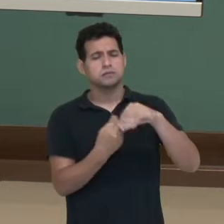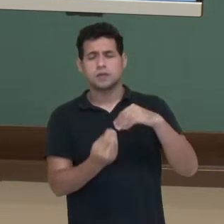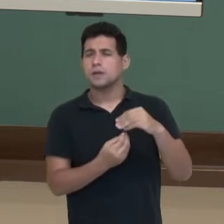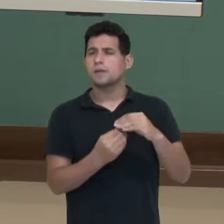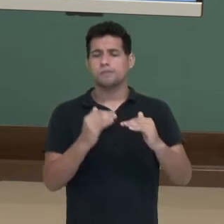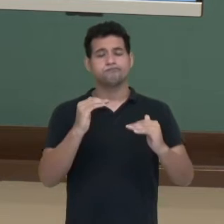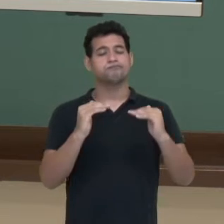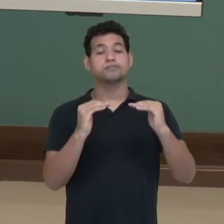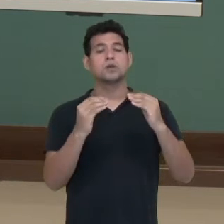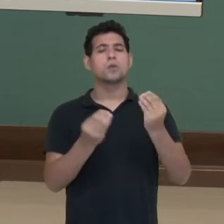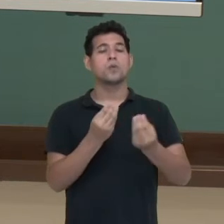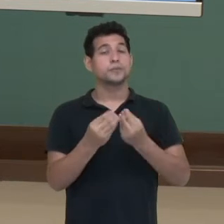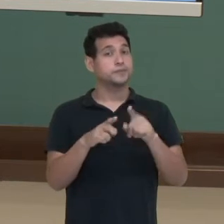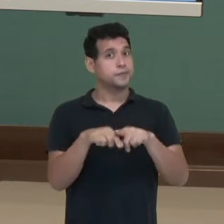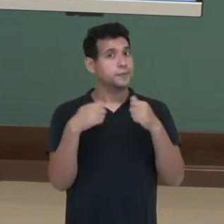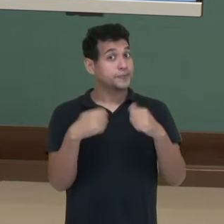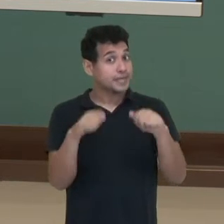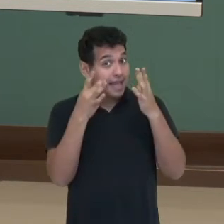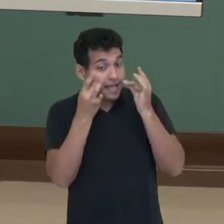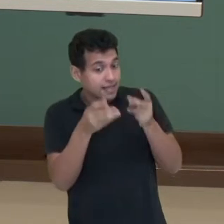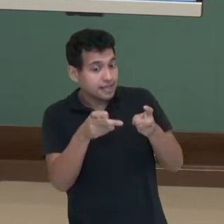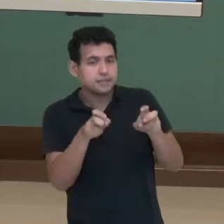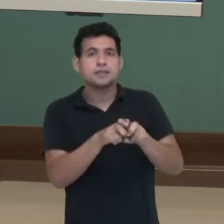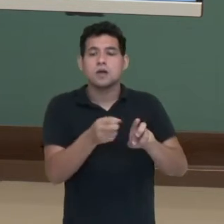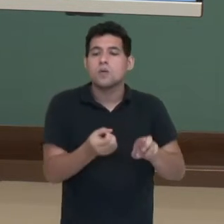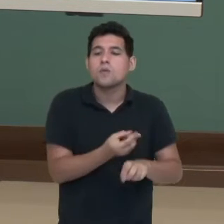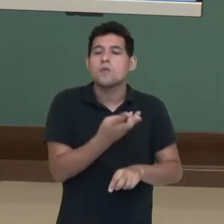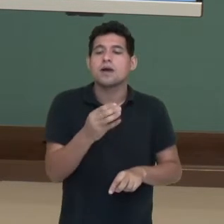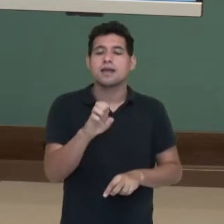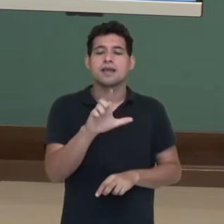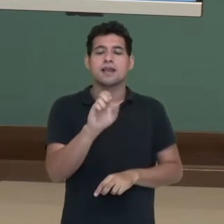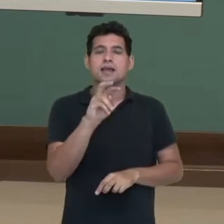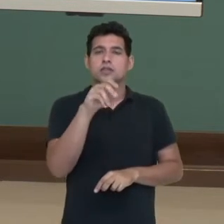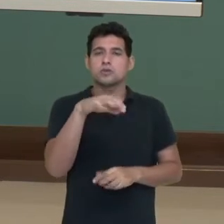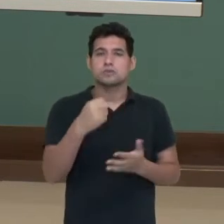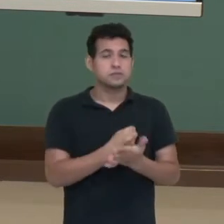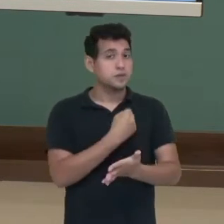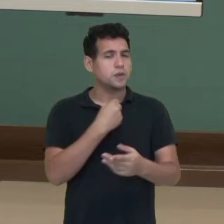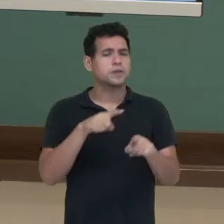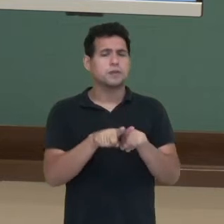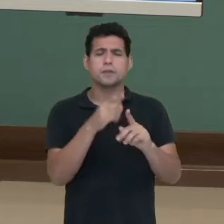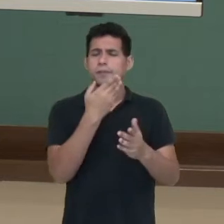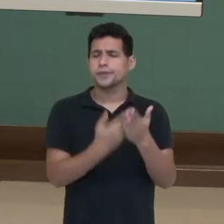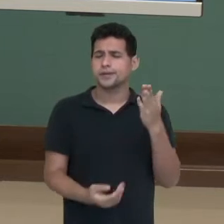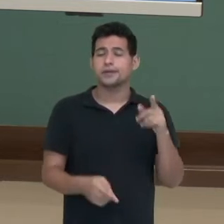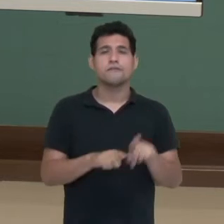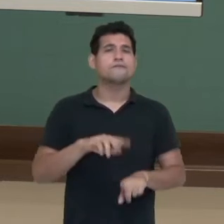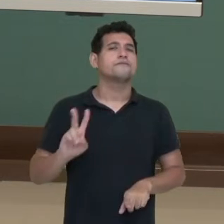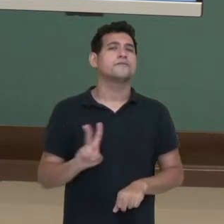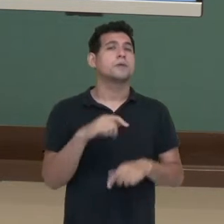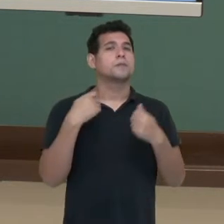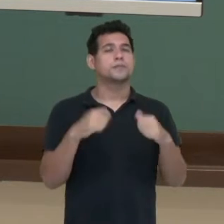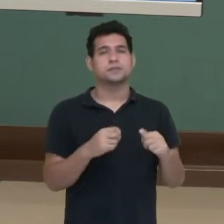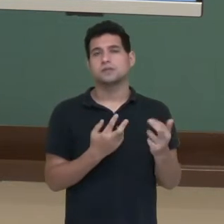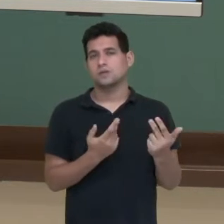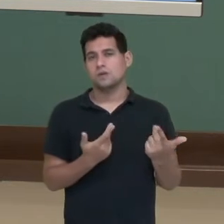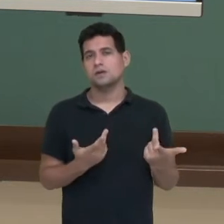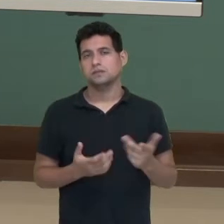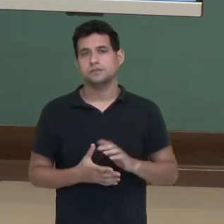balanceamento delas. Você deve prestar atenção na quantidade de elétrons ganhos e perdidos e os valores devem ser iguais.